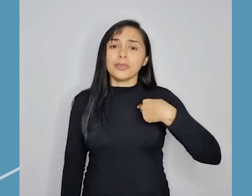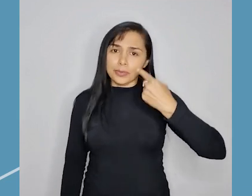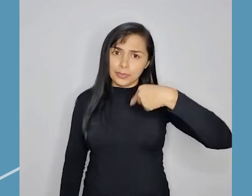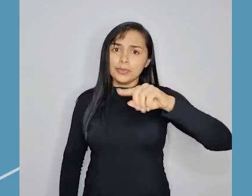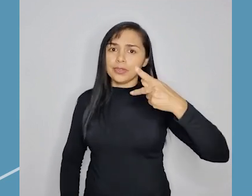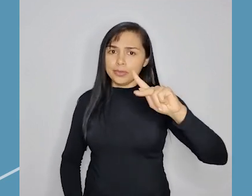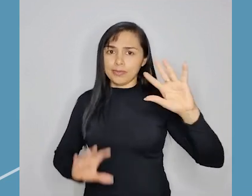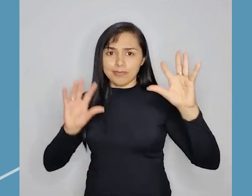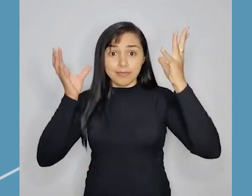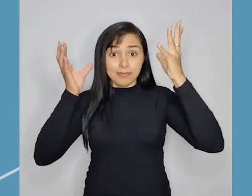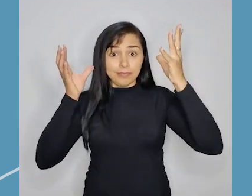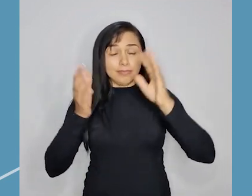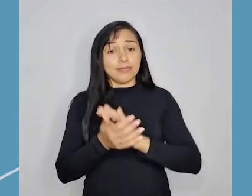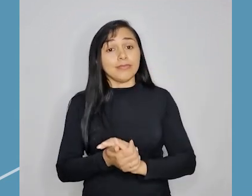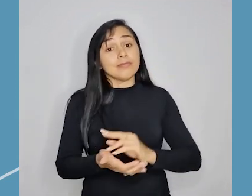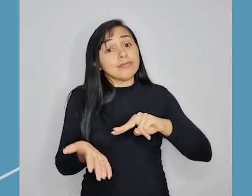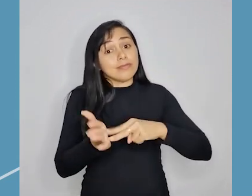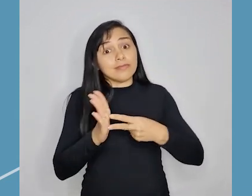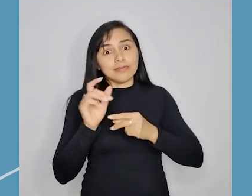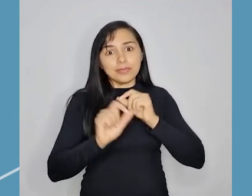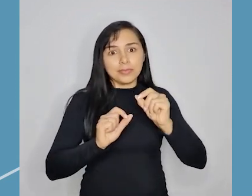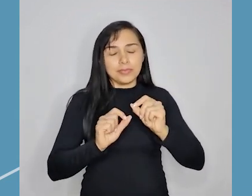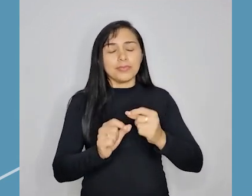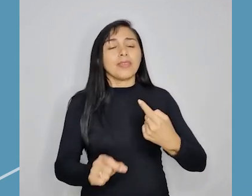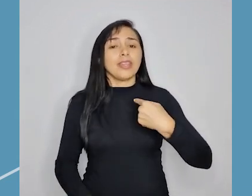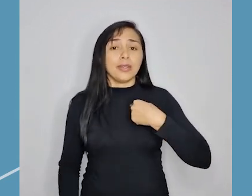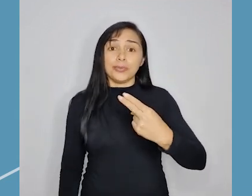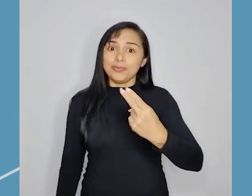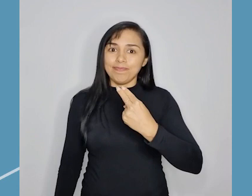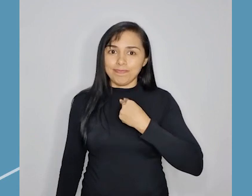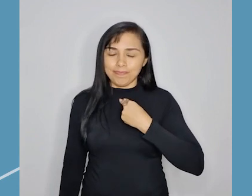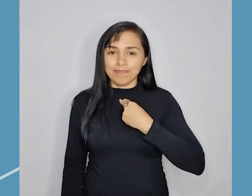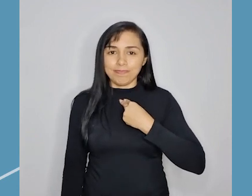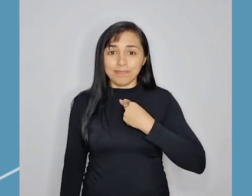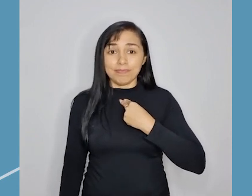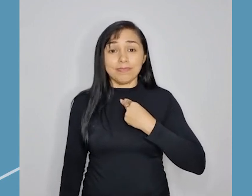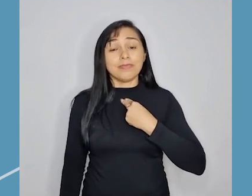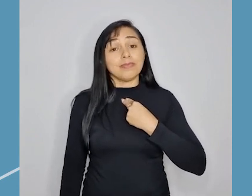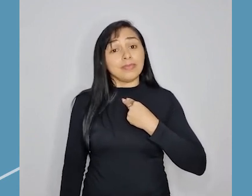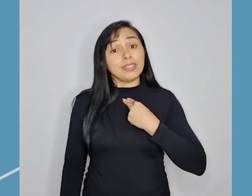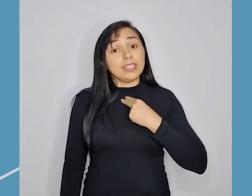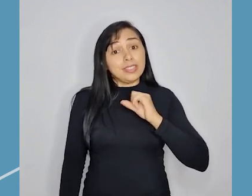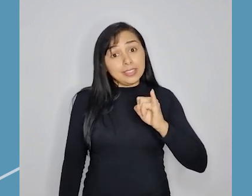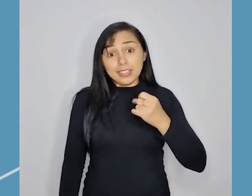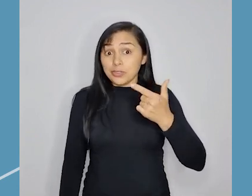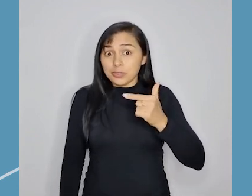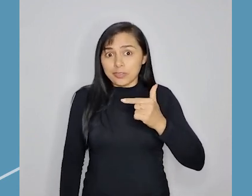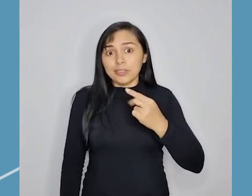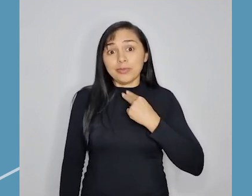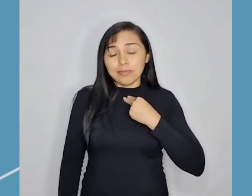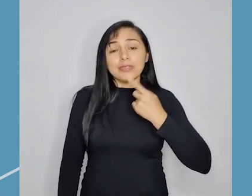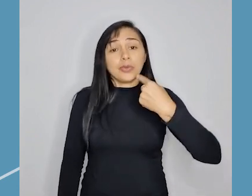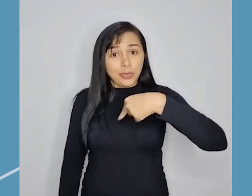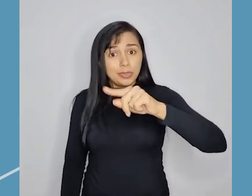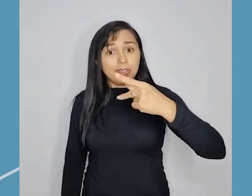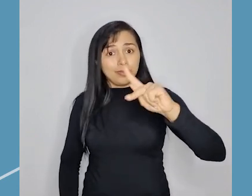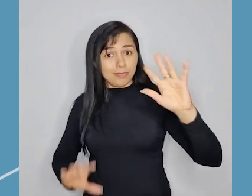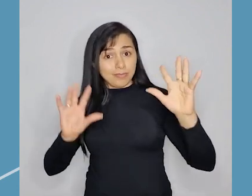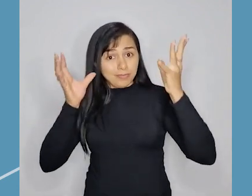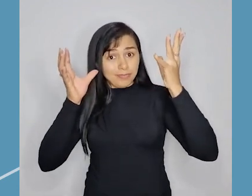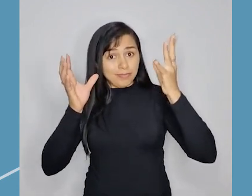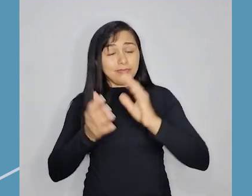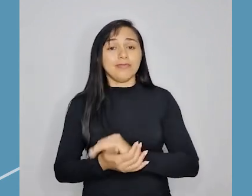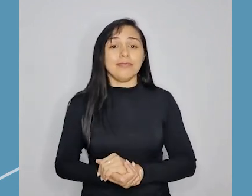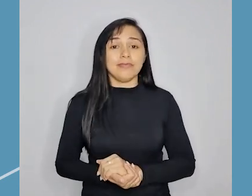ido à sua festa. Que é o mesmo de Eu estava muito ocupada, do contrário, teria ido à sua